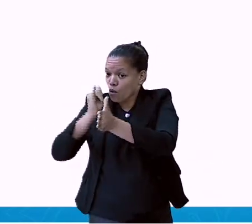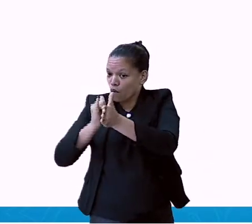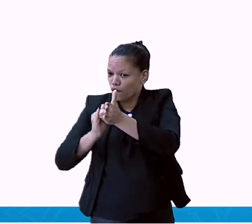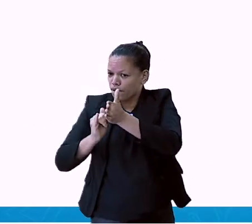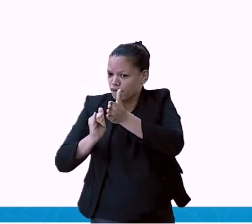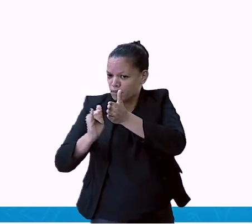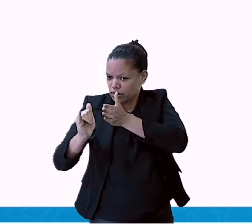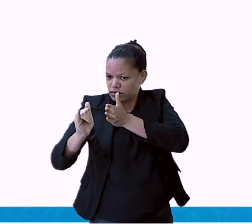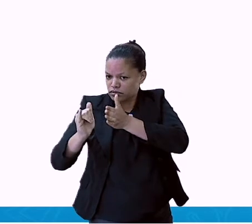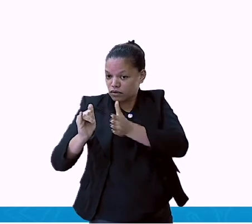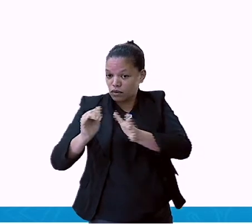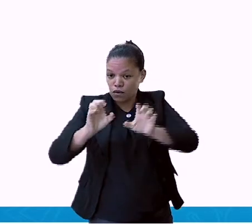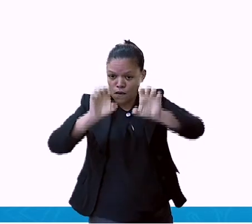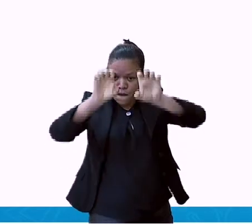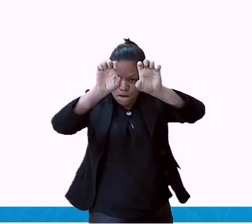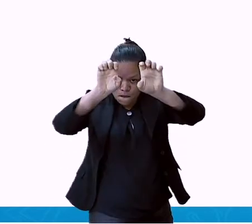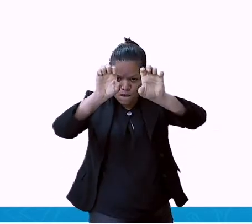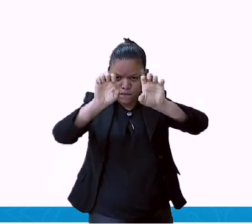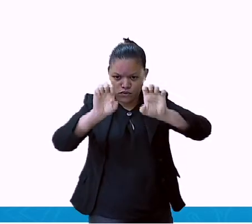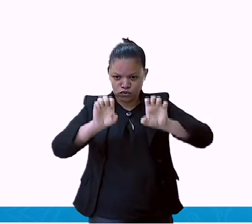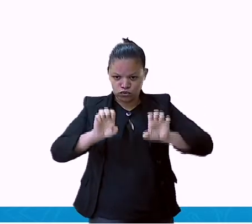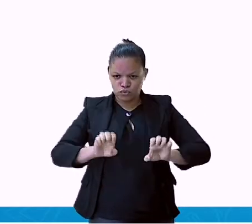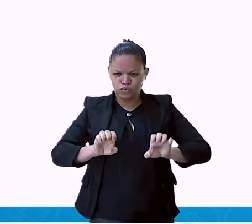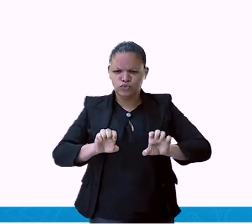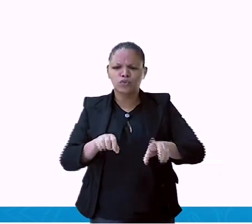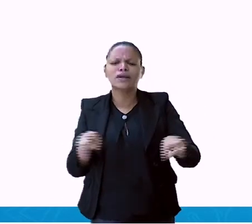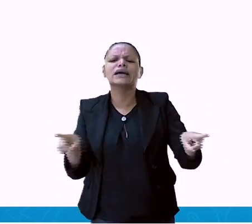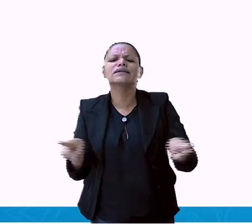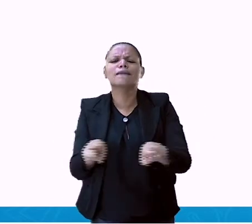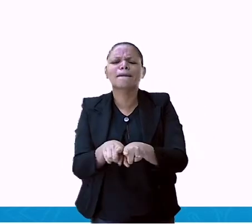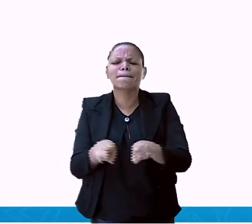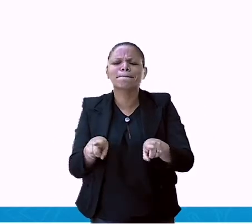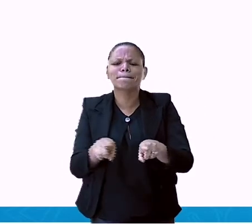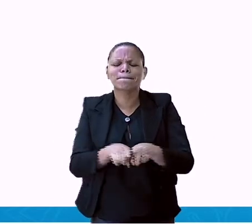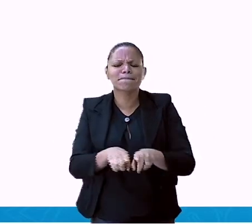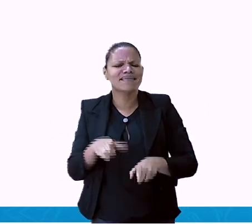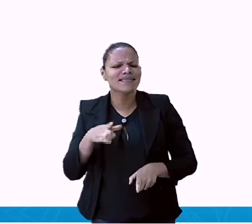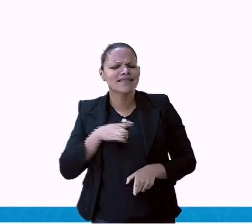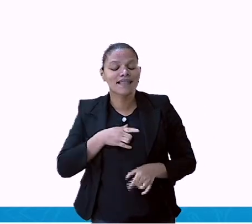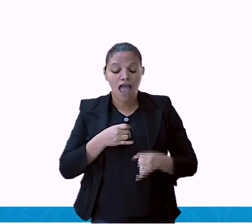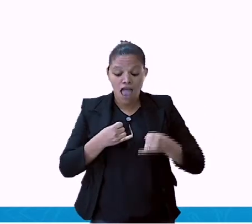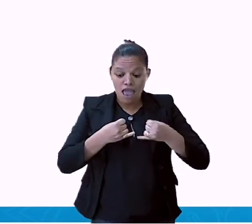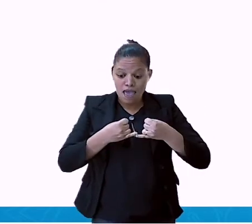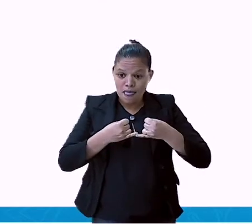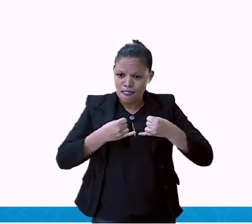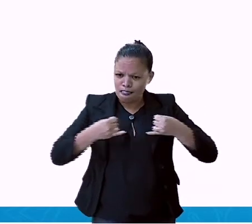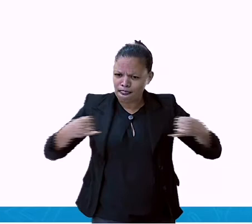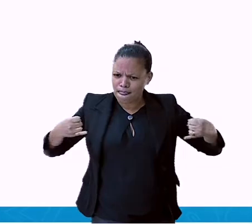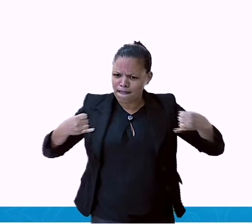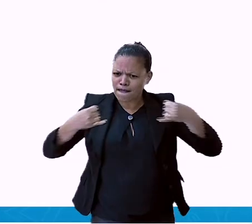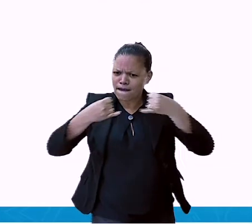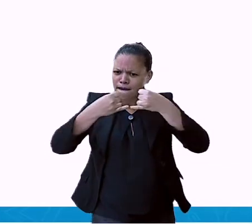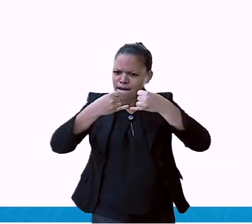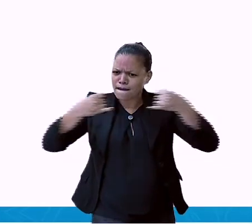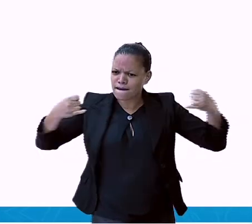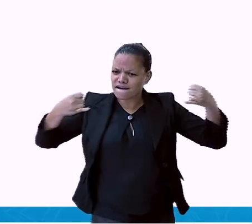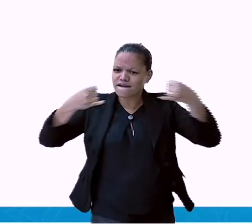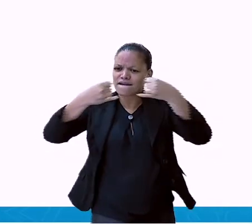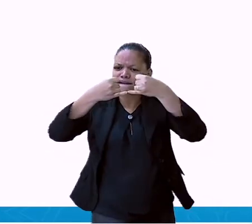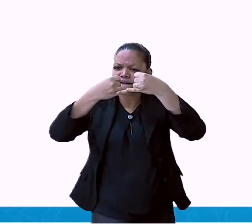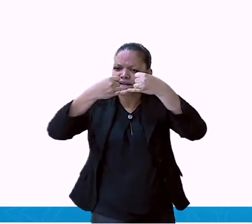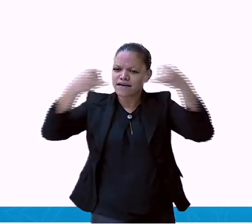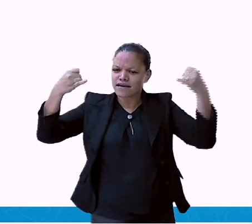que tem linhas e que também tem colunas. E qual que foi, então,